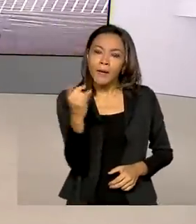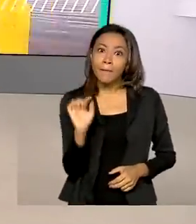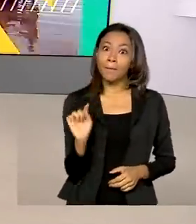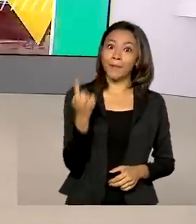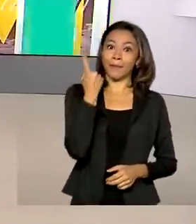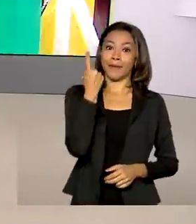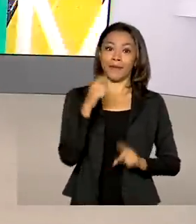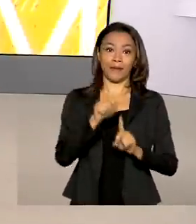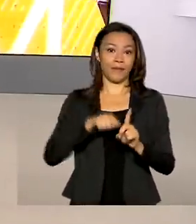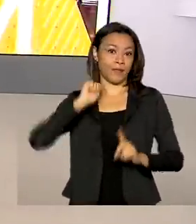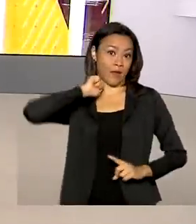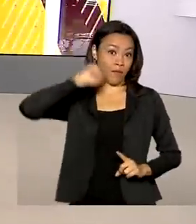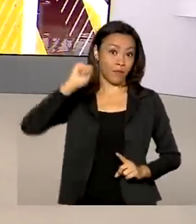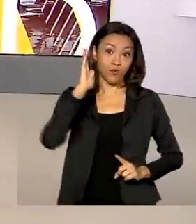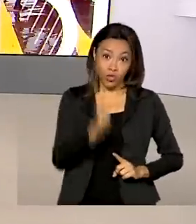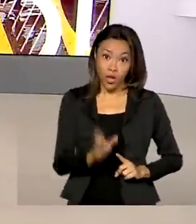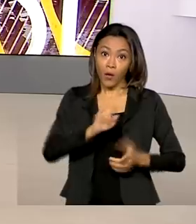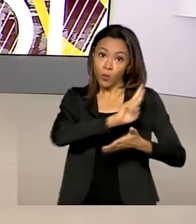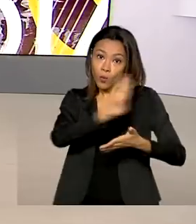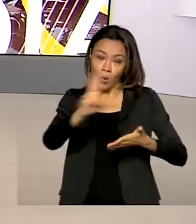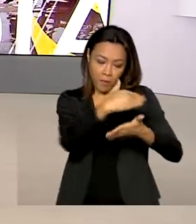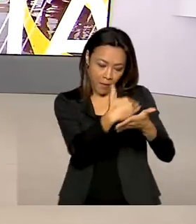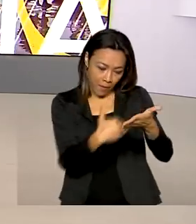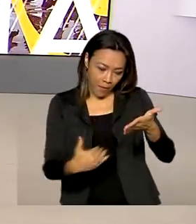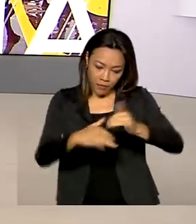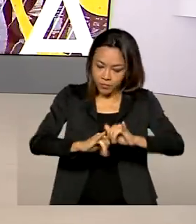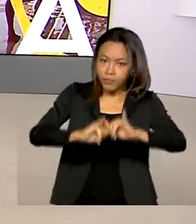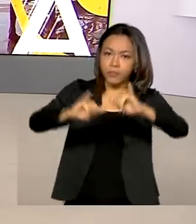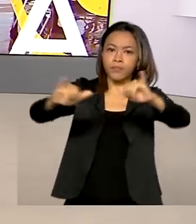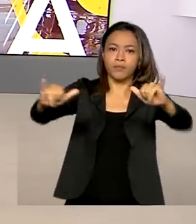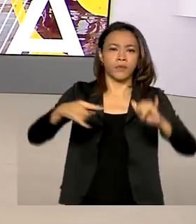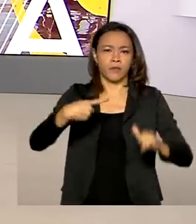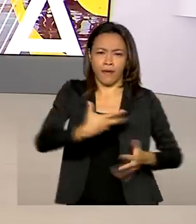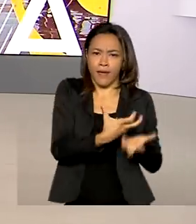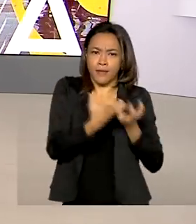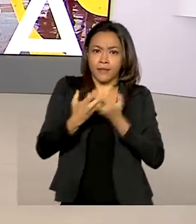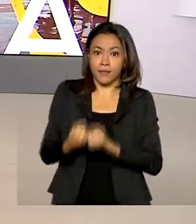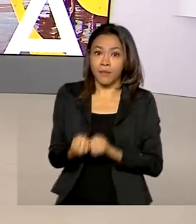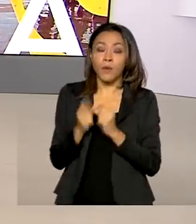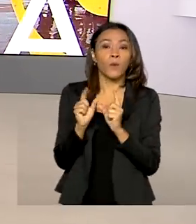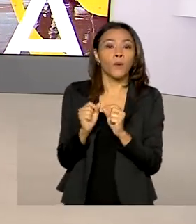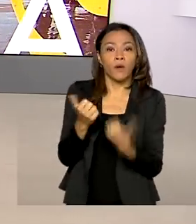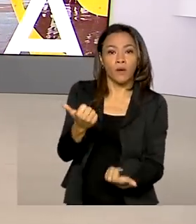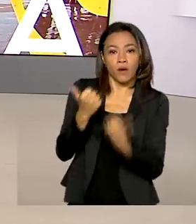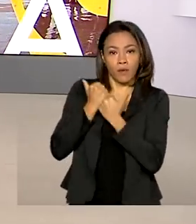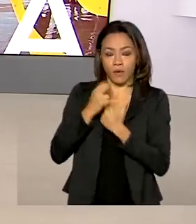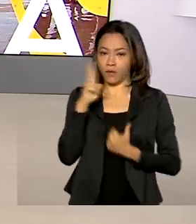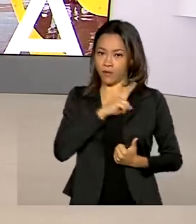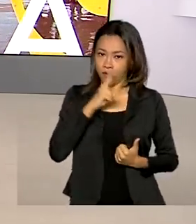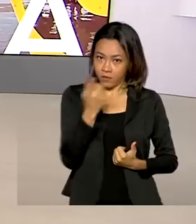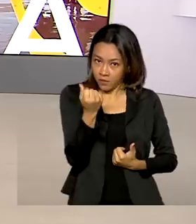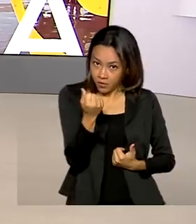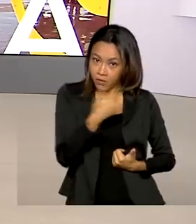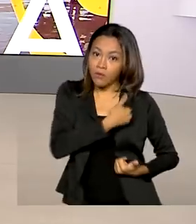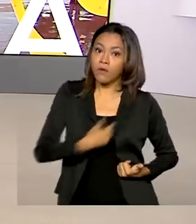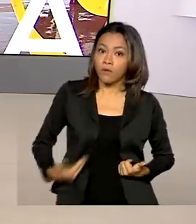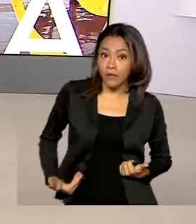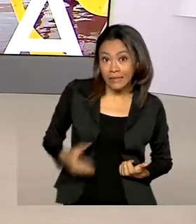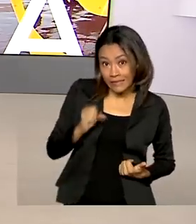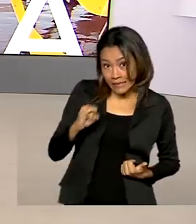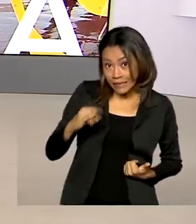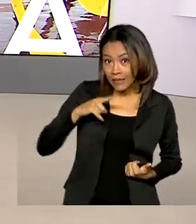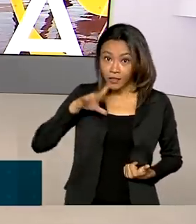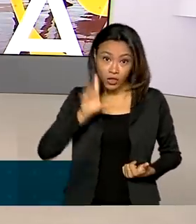de abril, serão liberados os nomes dos beneficiários que vão receber a nova rodada do auxílio emergencial. Para saber se tem